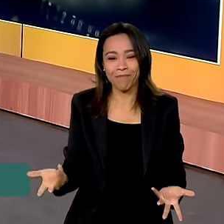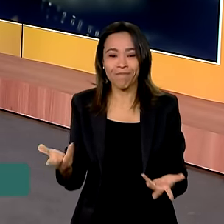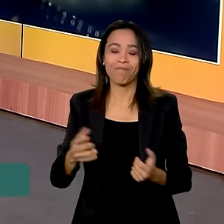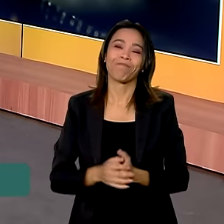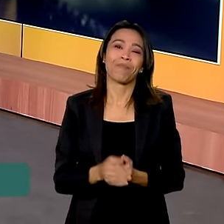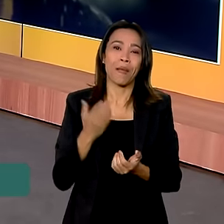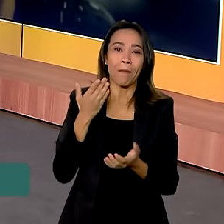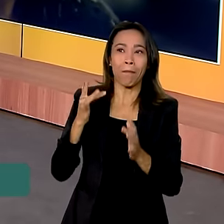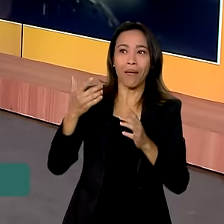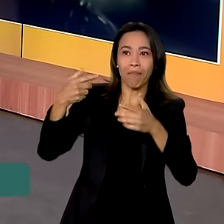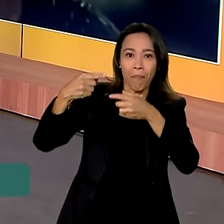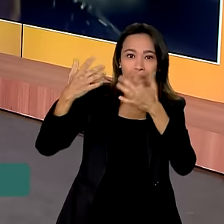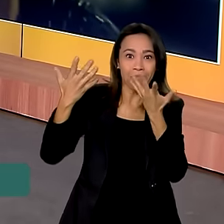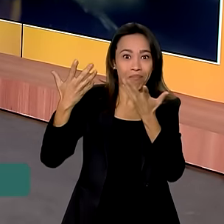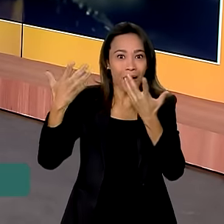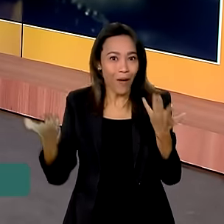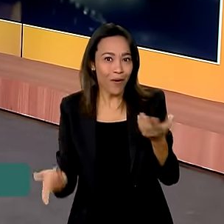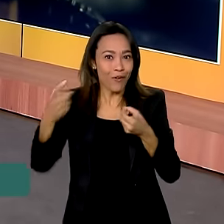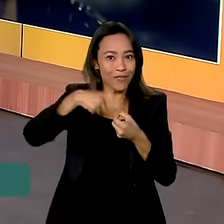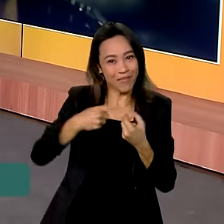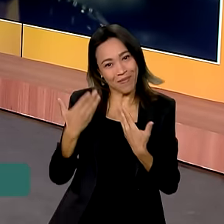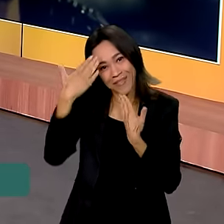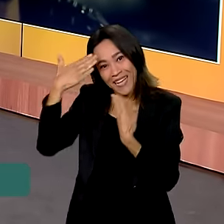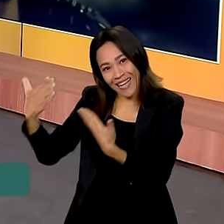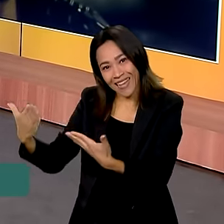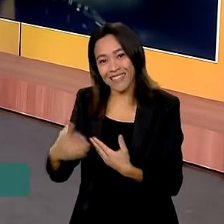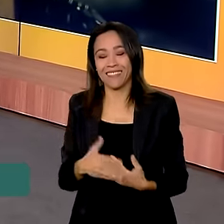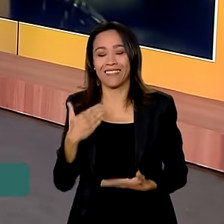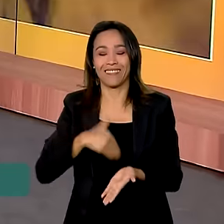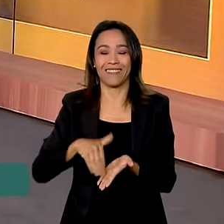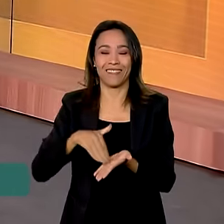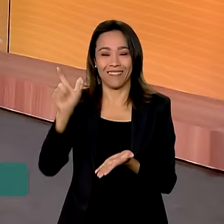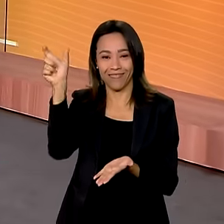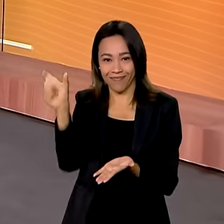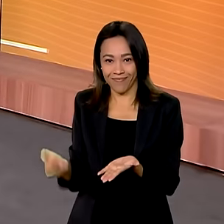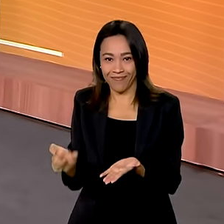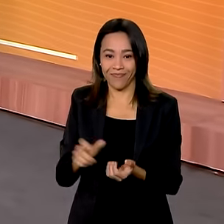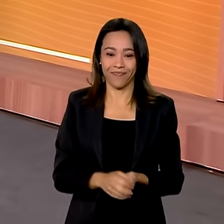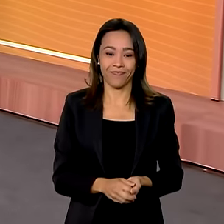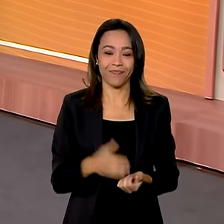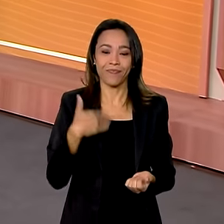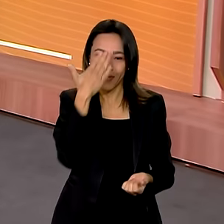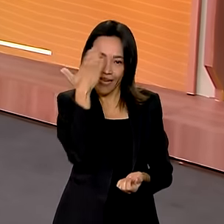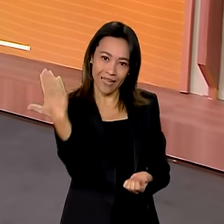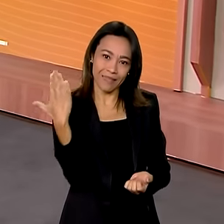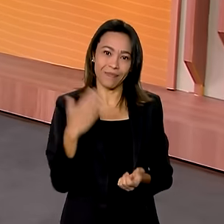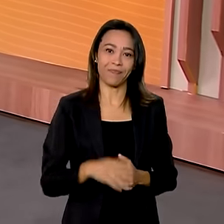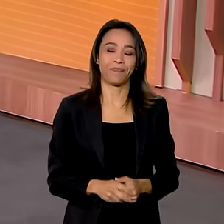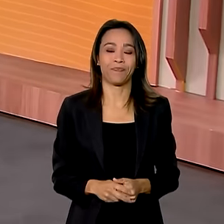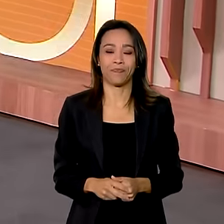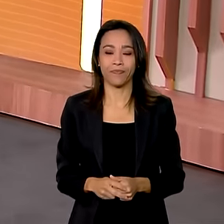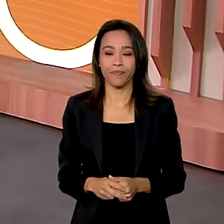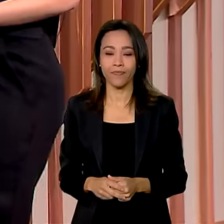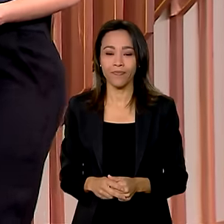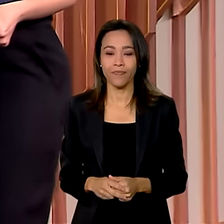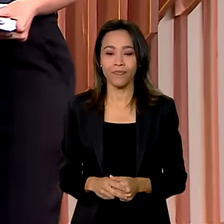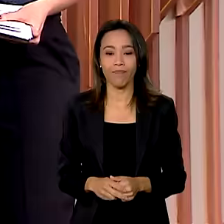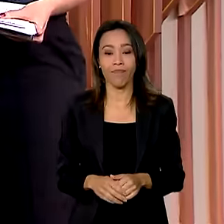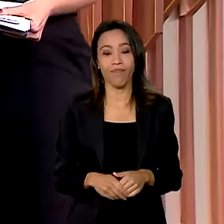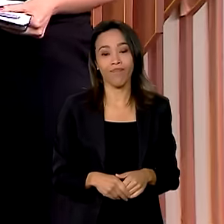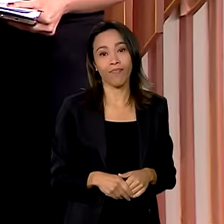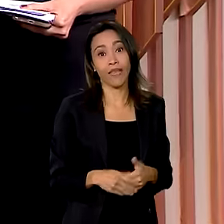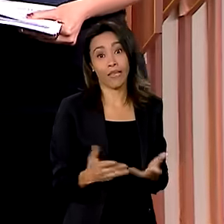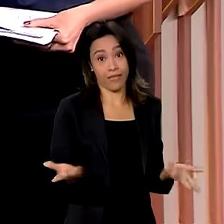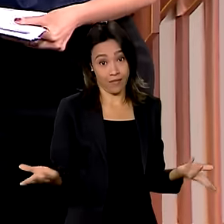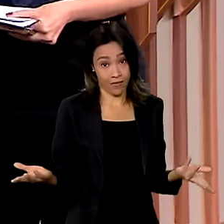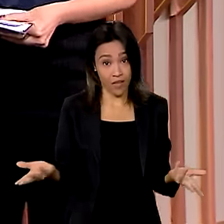retomamos, mas deu tudo certo. Obrigada e até uma próxima, secretária. Muito obrigada, querida. É isso,